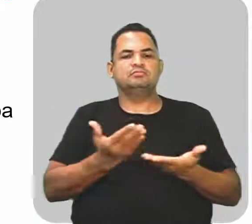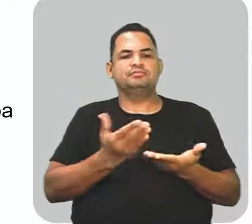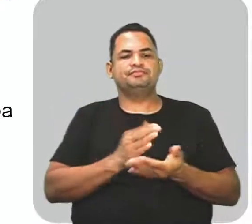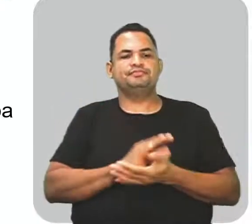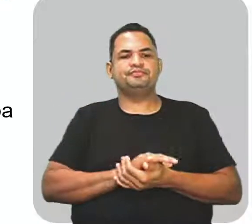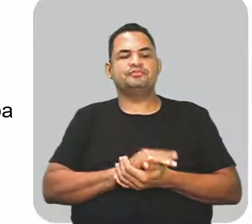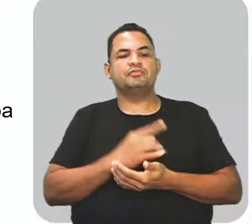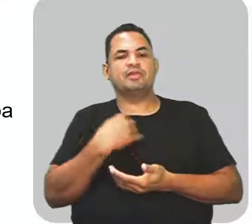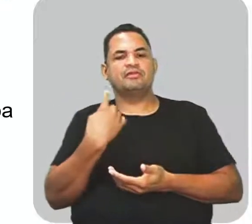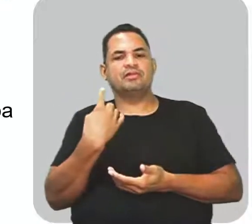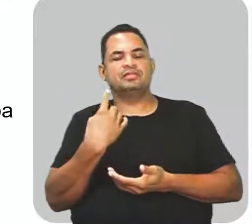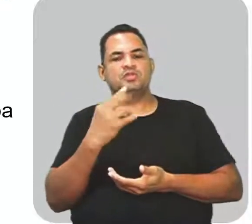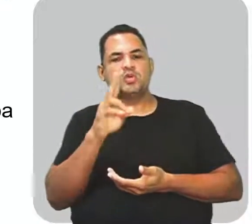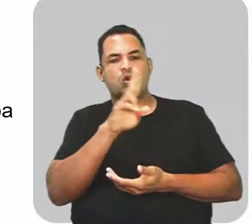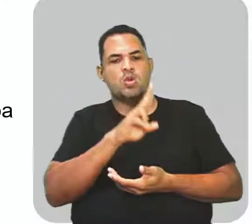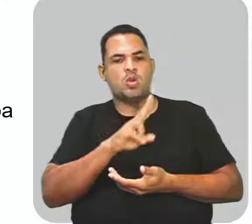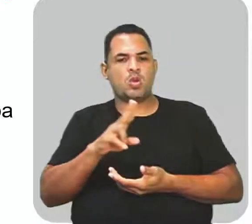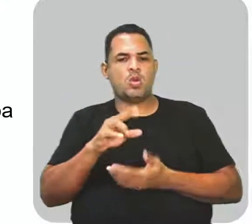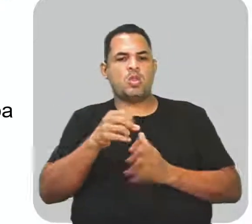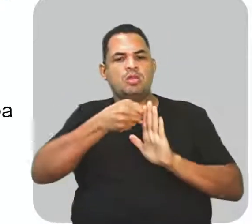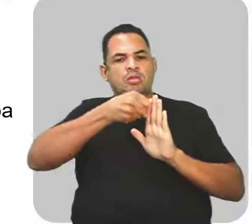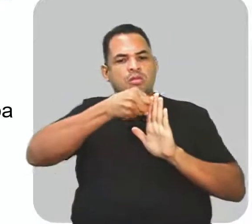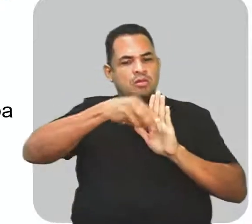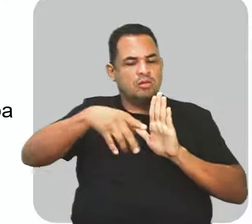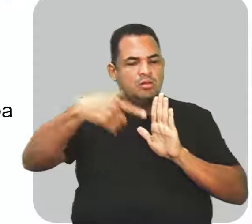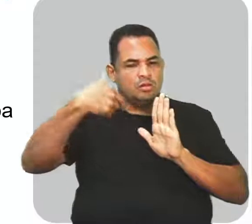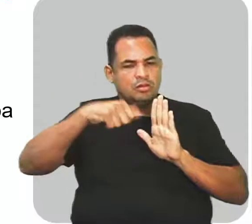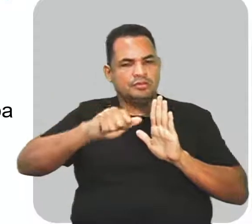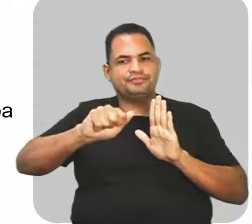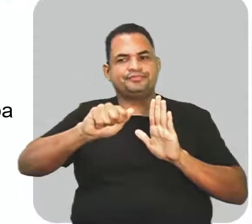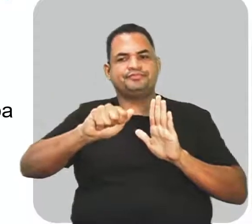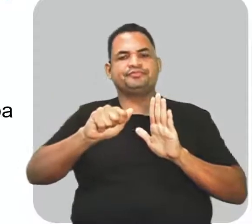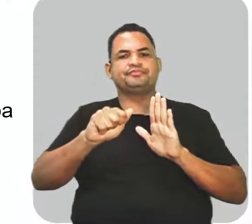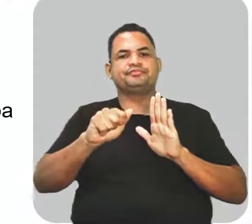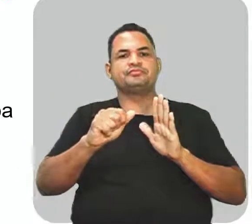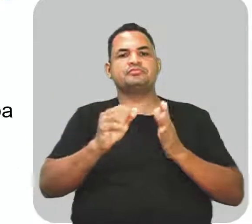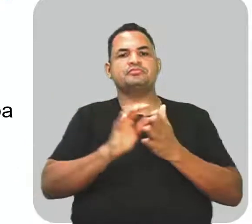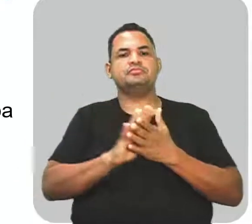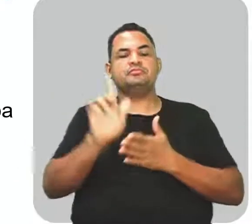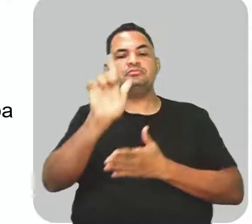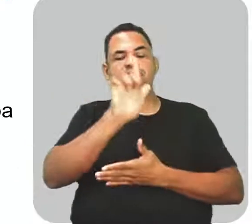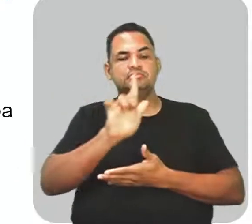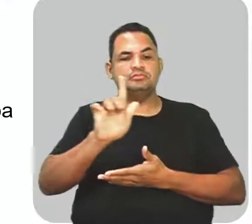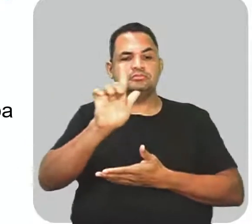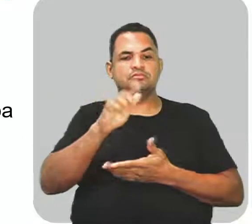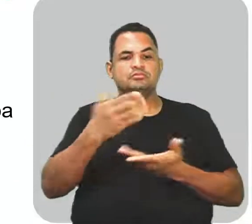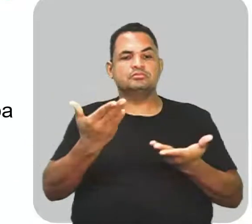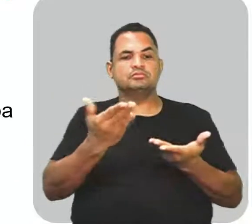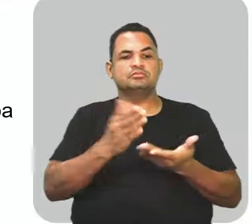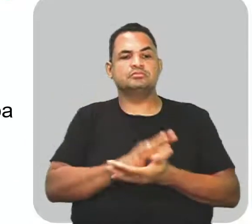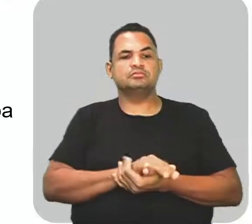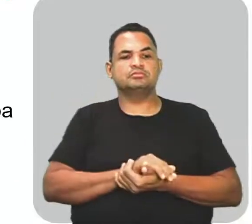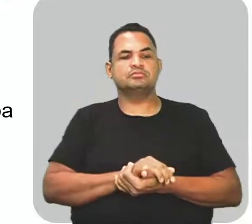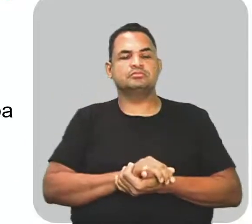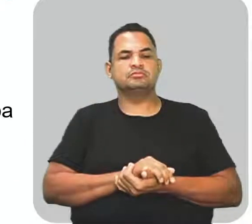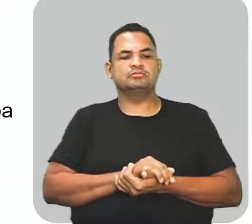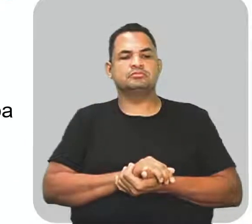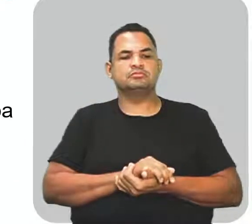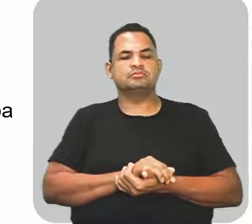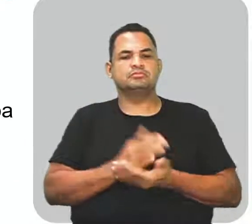das figuras de linguagem no campo aí literário. Quando nesse caso,